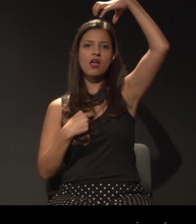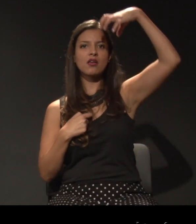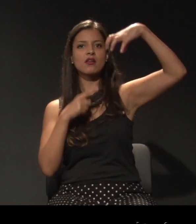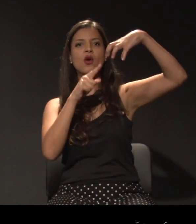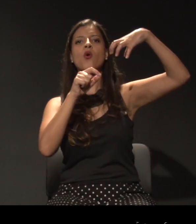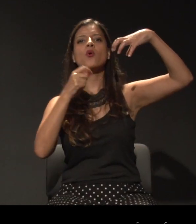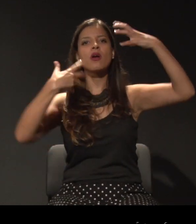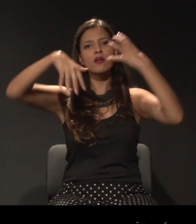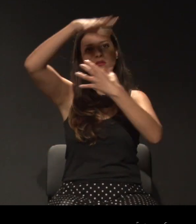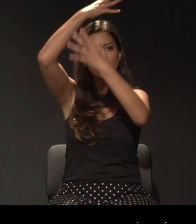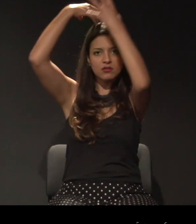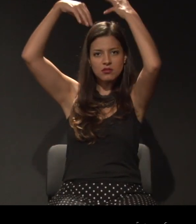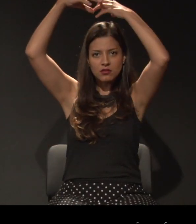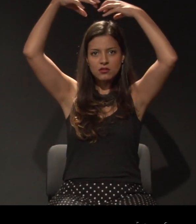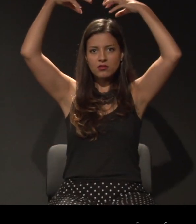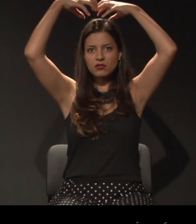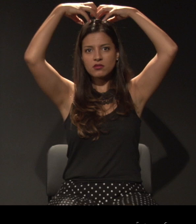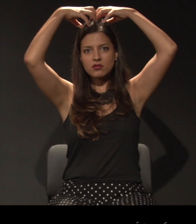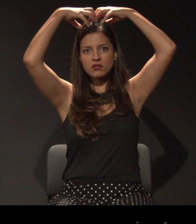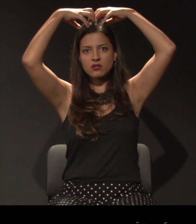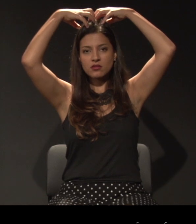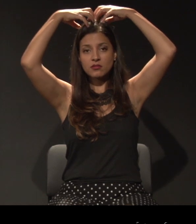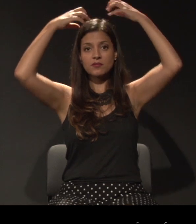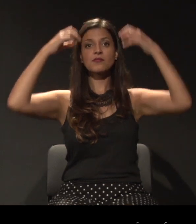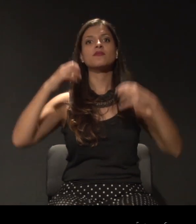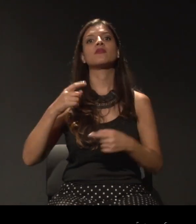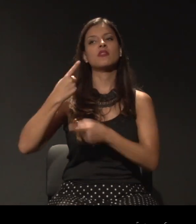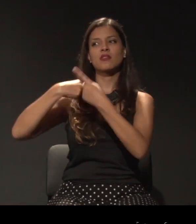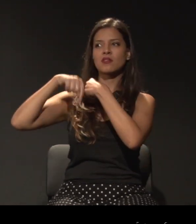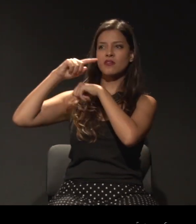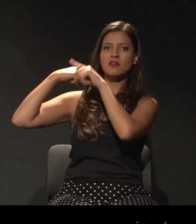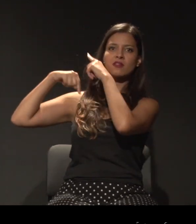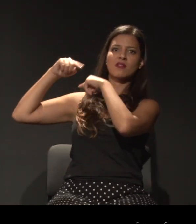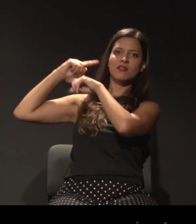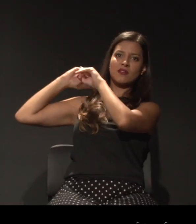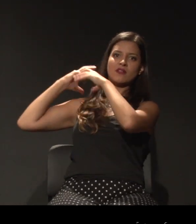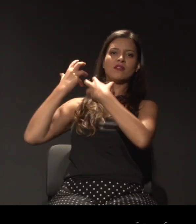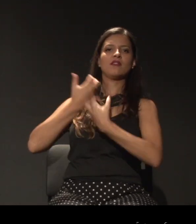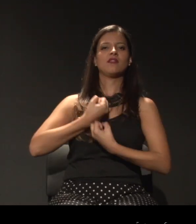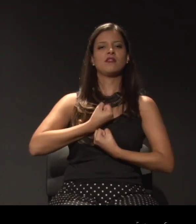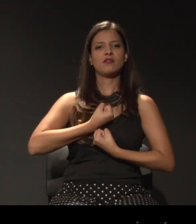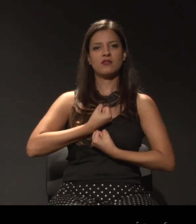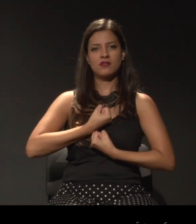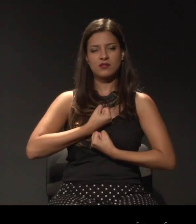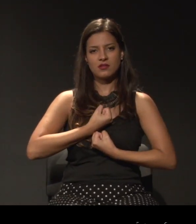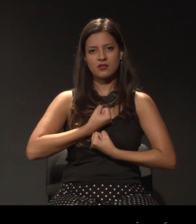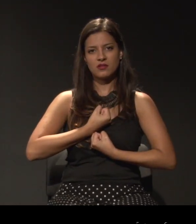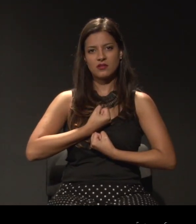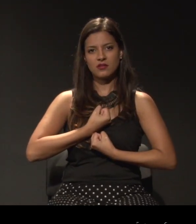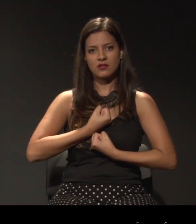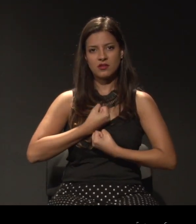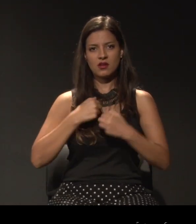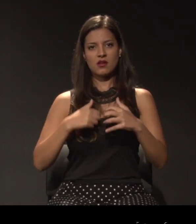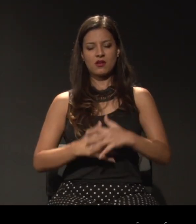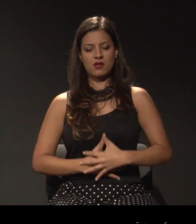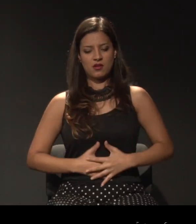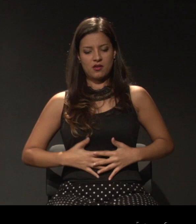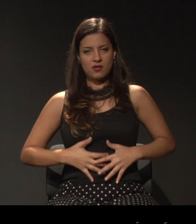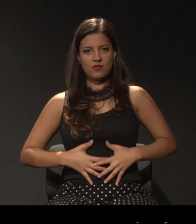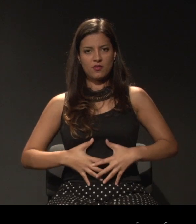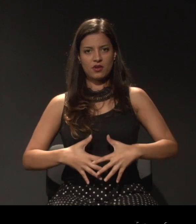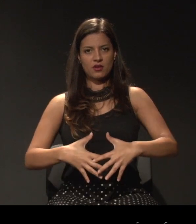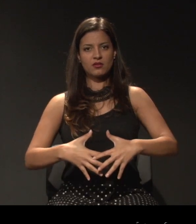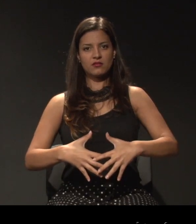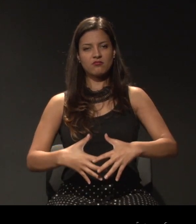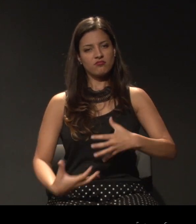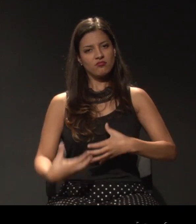turbantes. Os nossos adeis são ancestralidade. Os nossos ventres geram